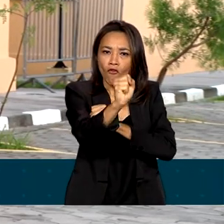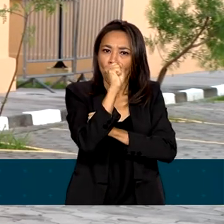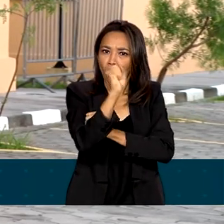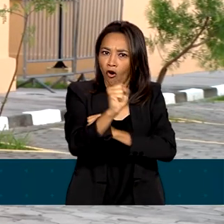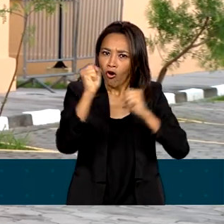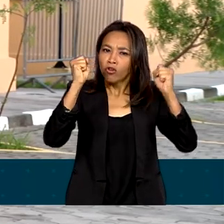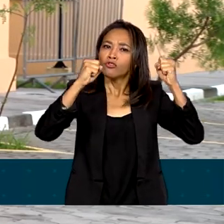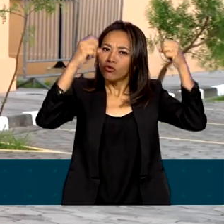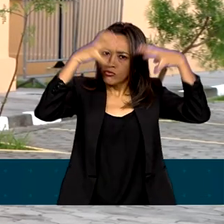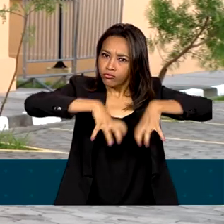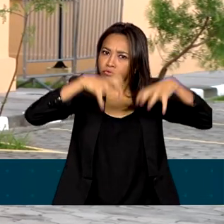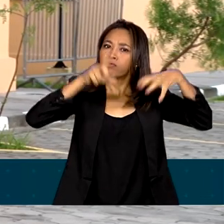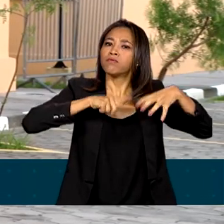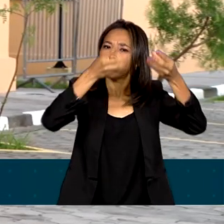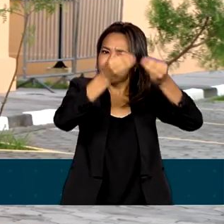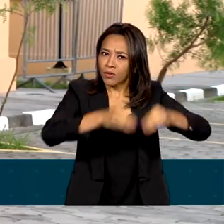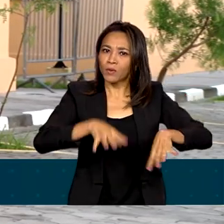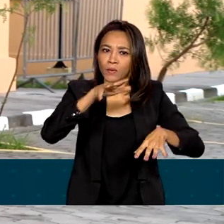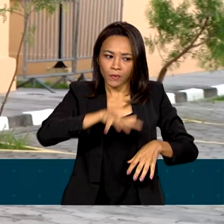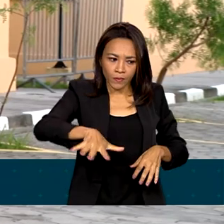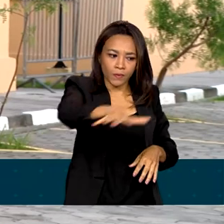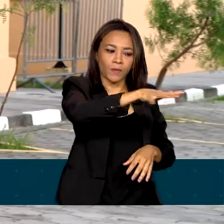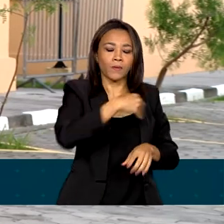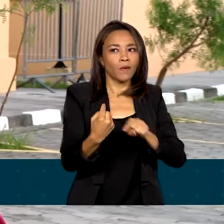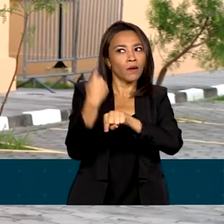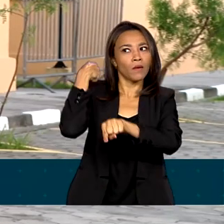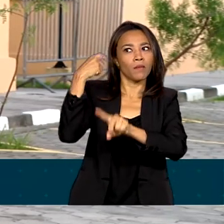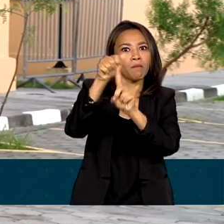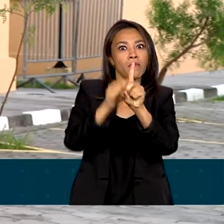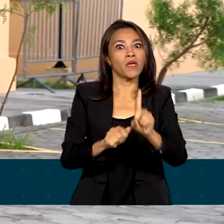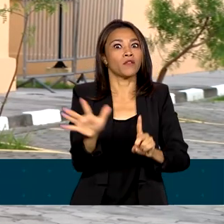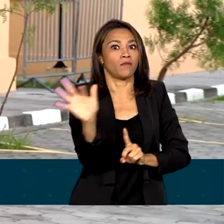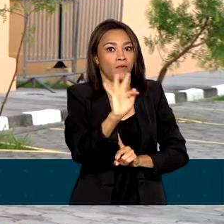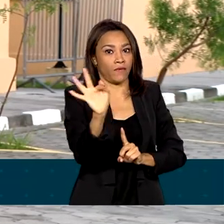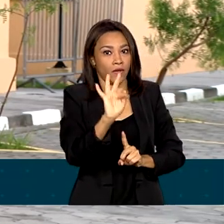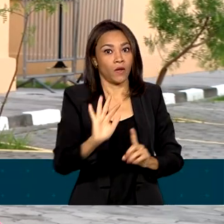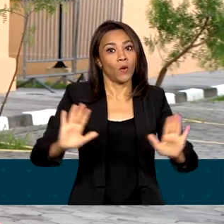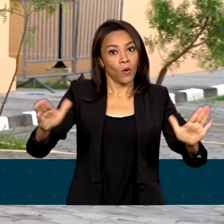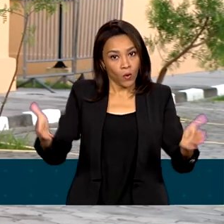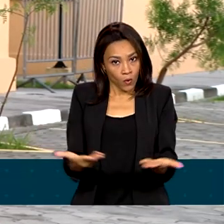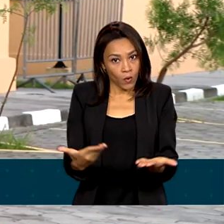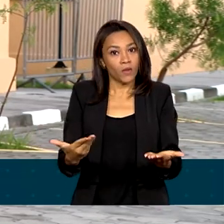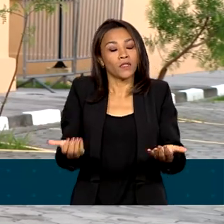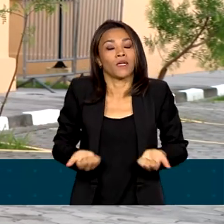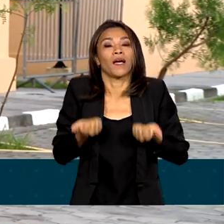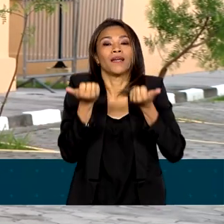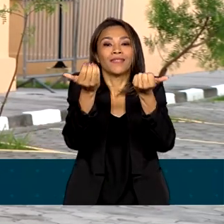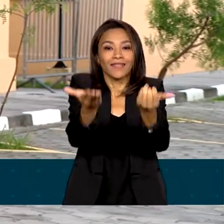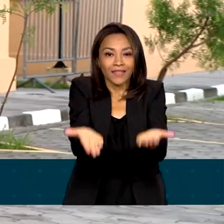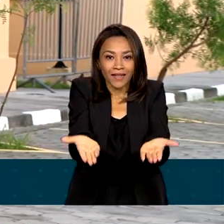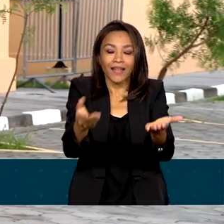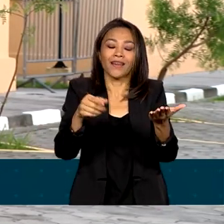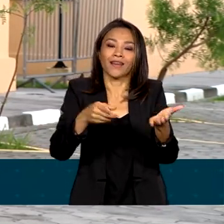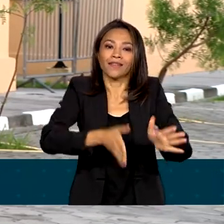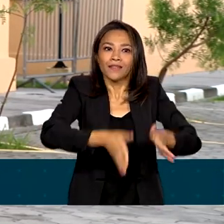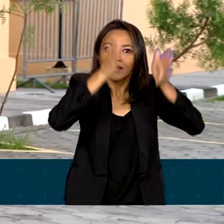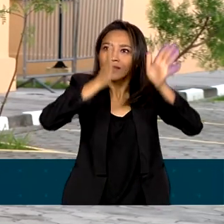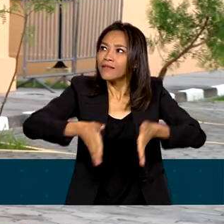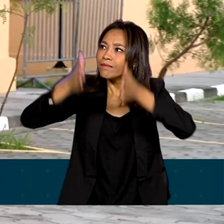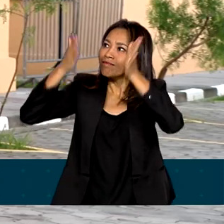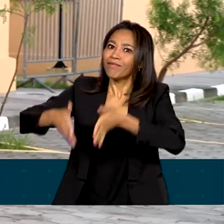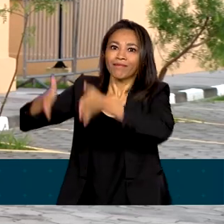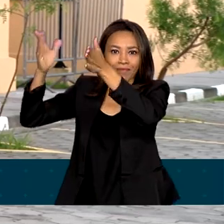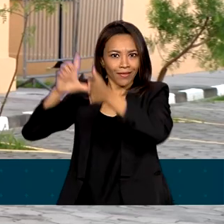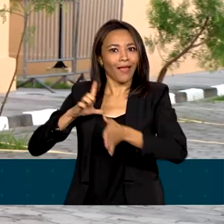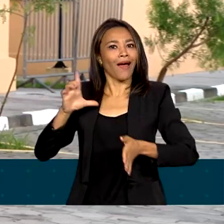chuvas aqui no litoral de São Paulo em fevereiro. E a cerimônia hoje aqui de entrega desses apartamentos vai contar